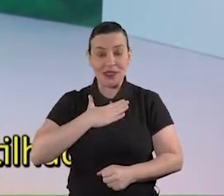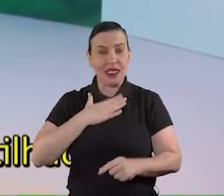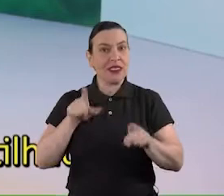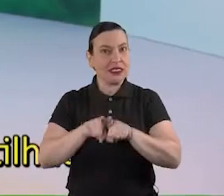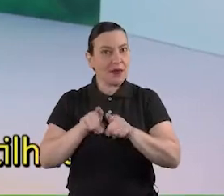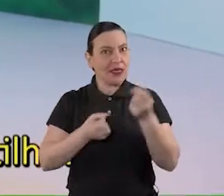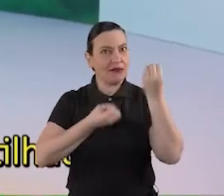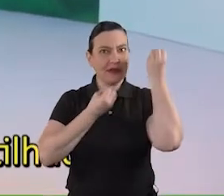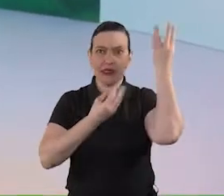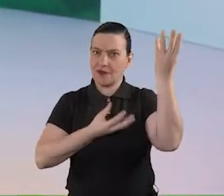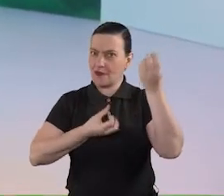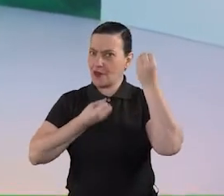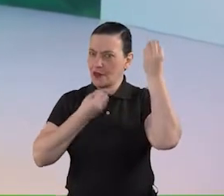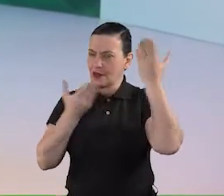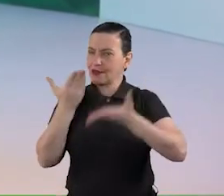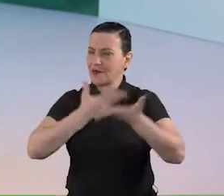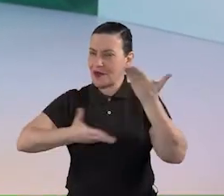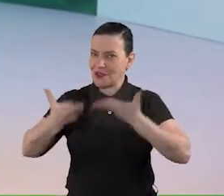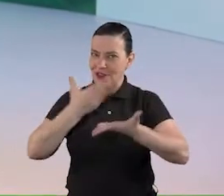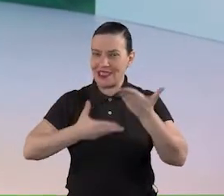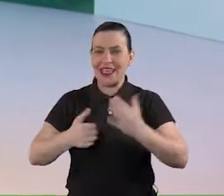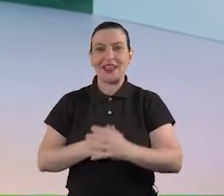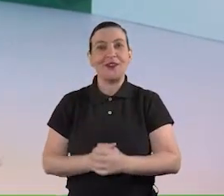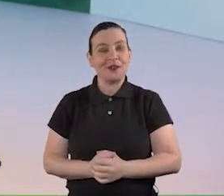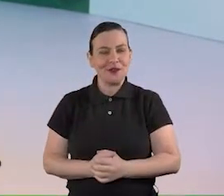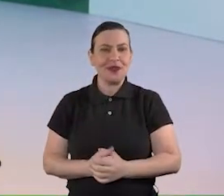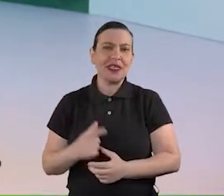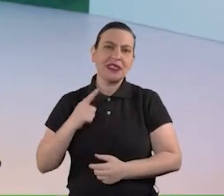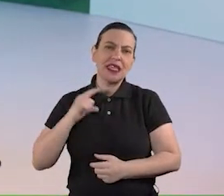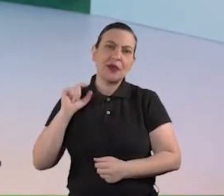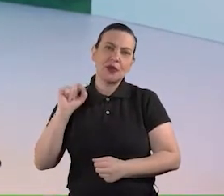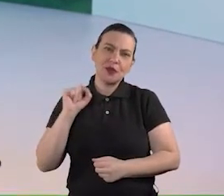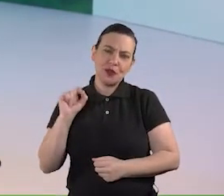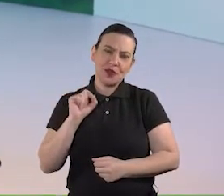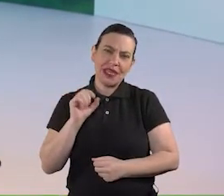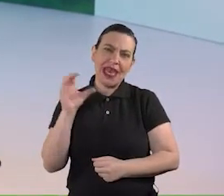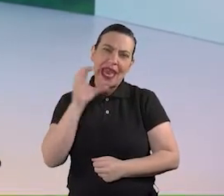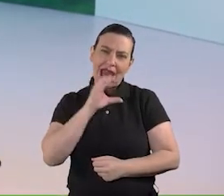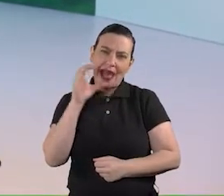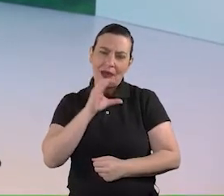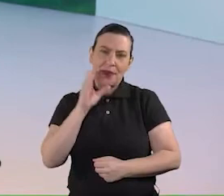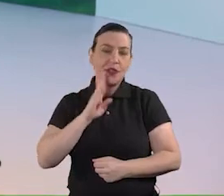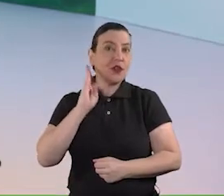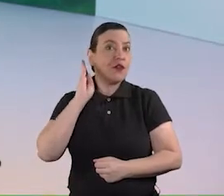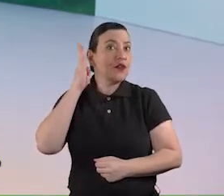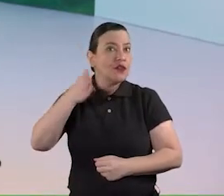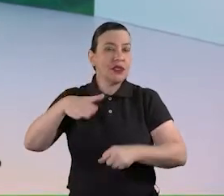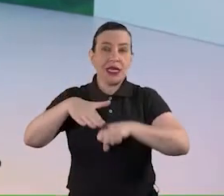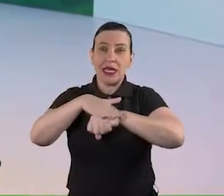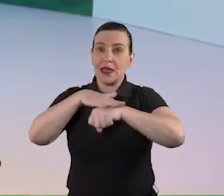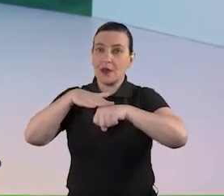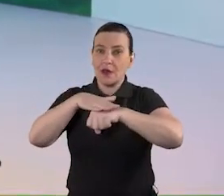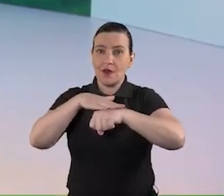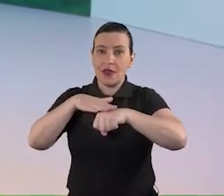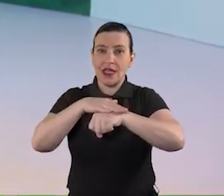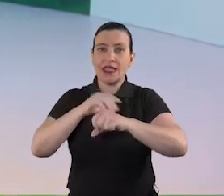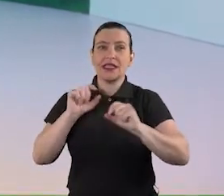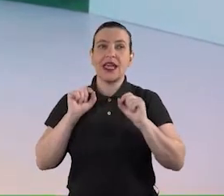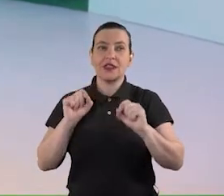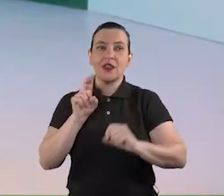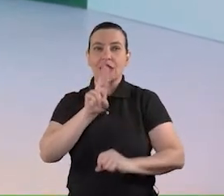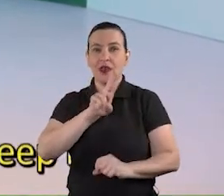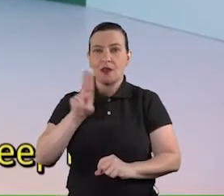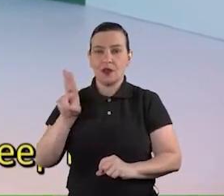informações que estão sendo compartilhadas já que só temos alguns minutos eu gostaria de ir direto à nossa conversa sobre o diplo